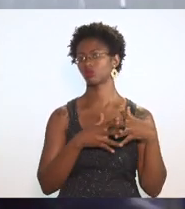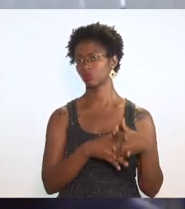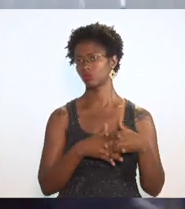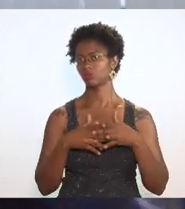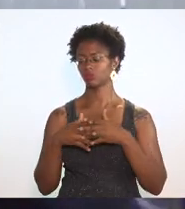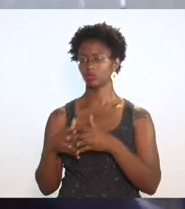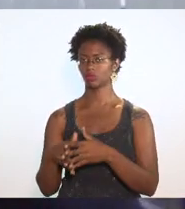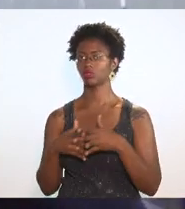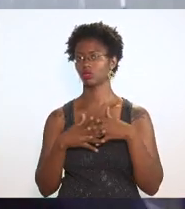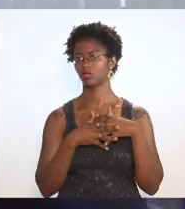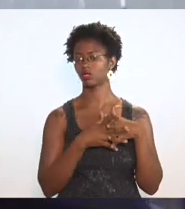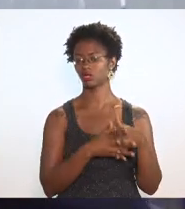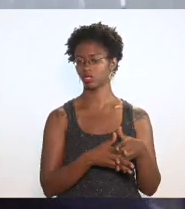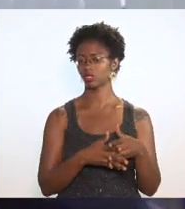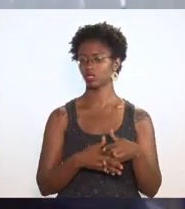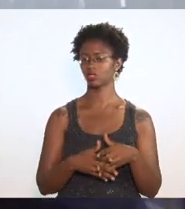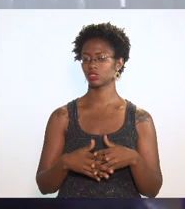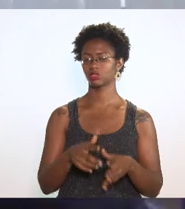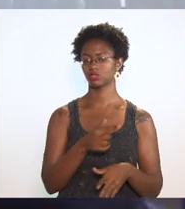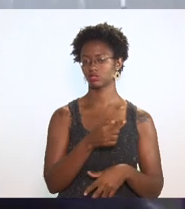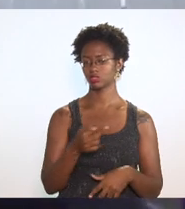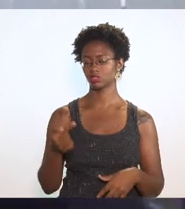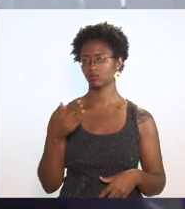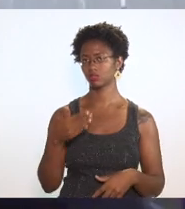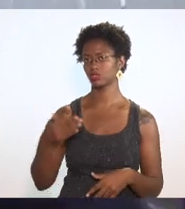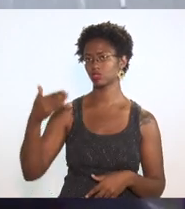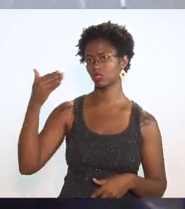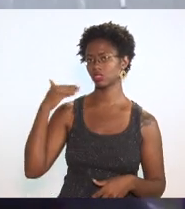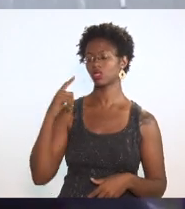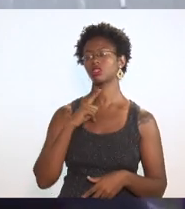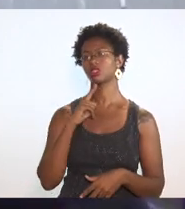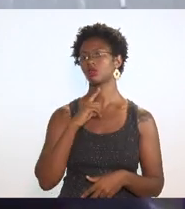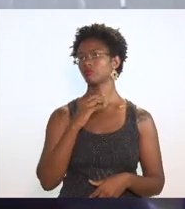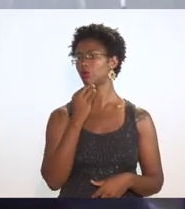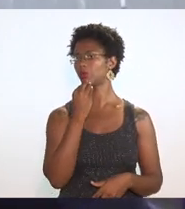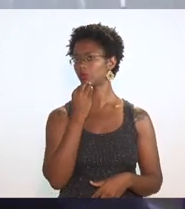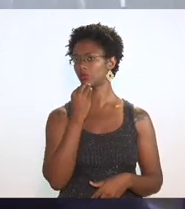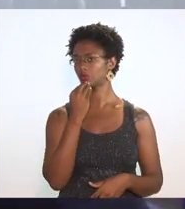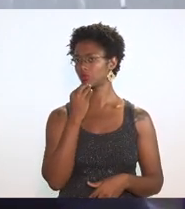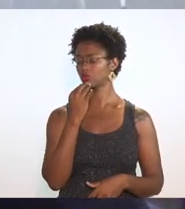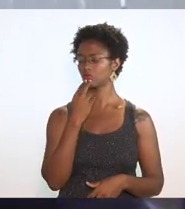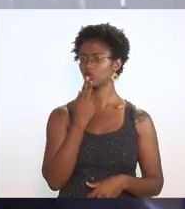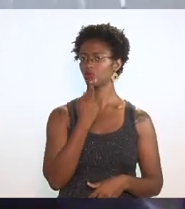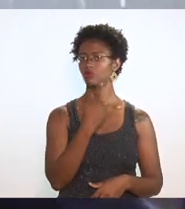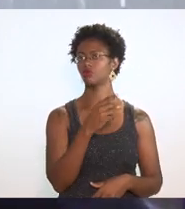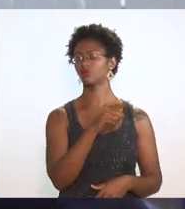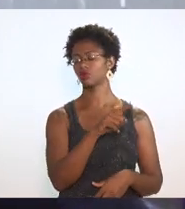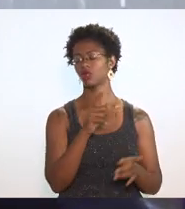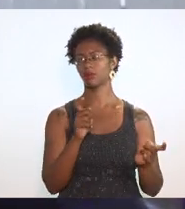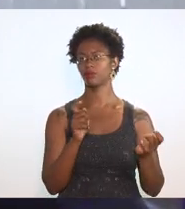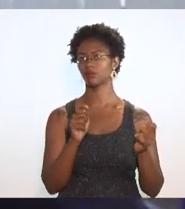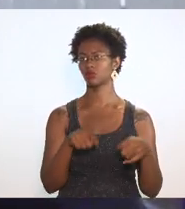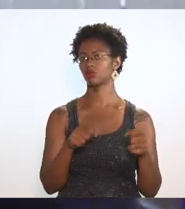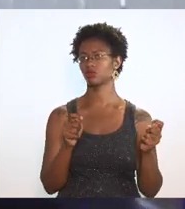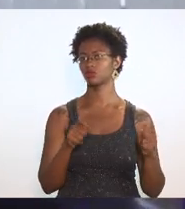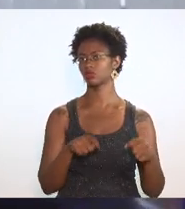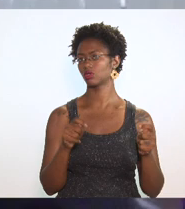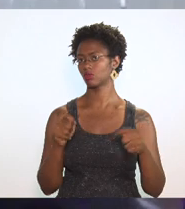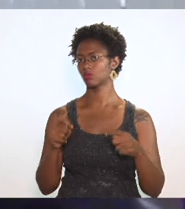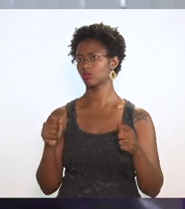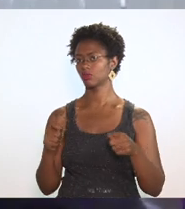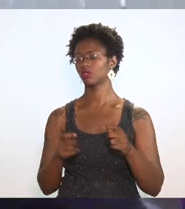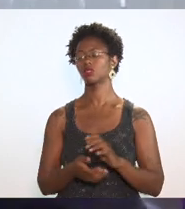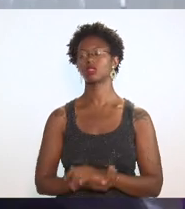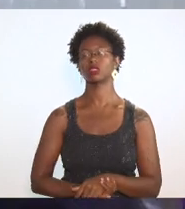algumas semanas atrás a gente teve oportunidade de falar das possibilidades de encaixar